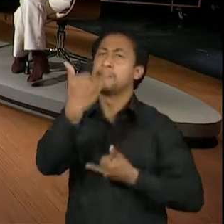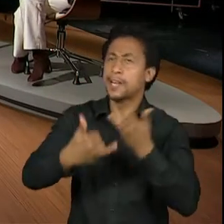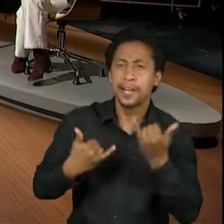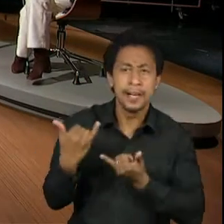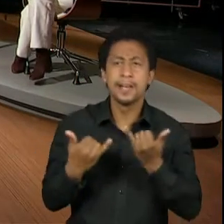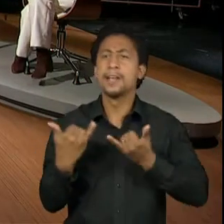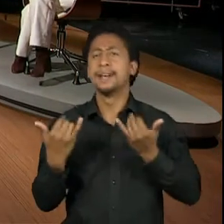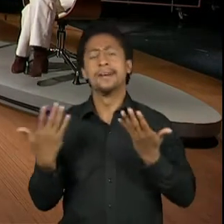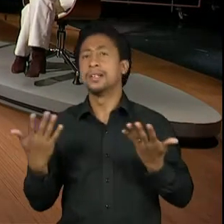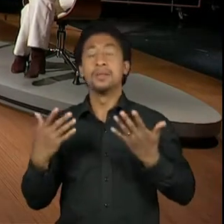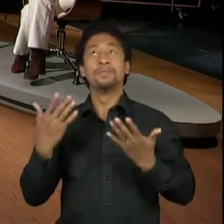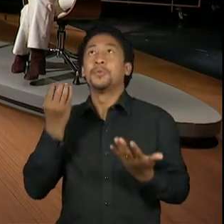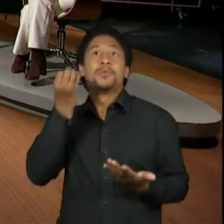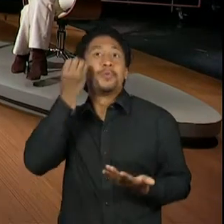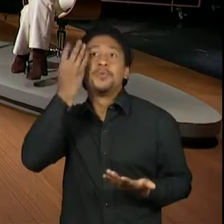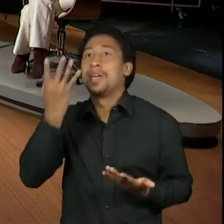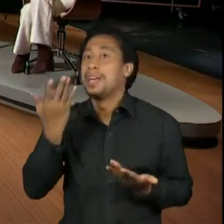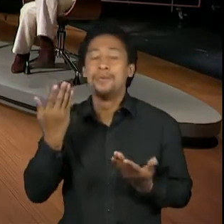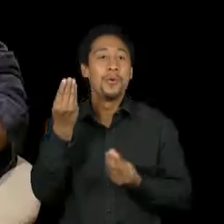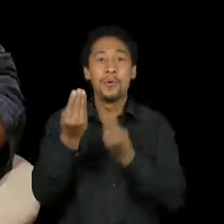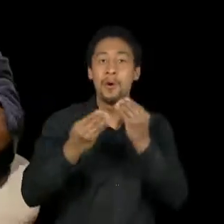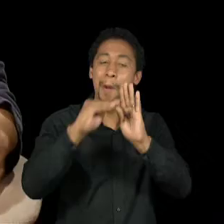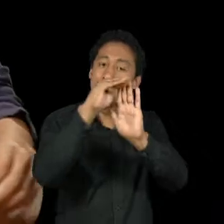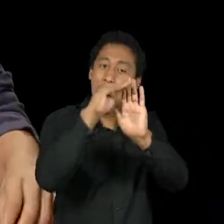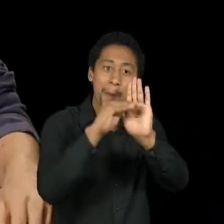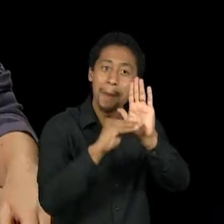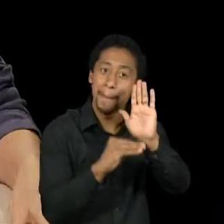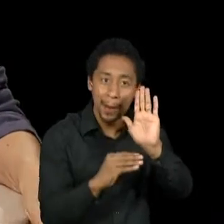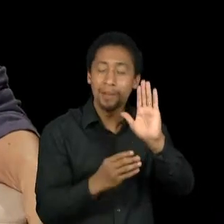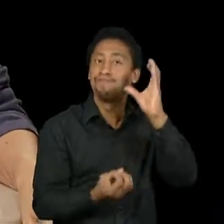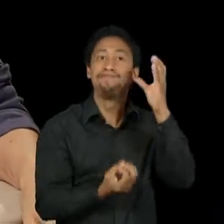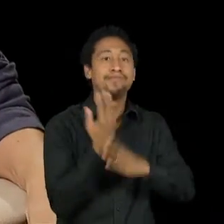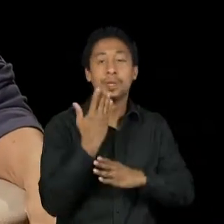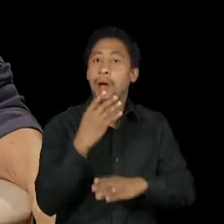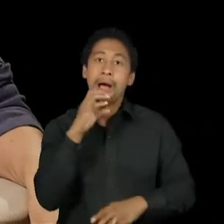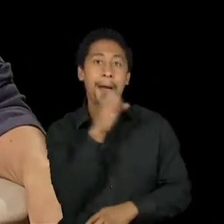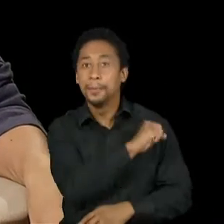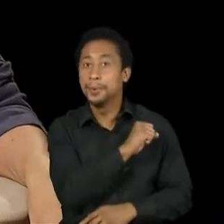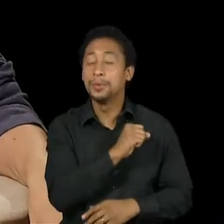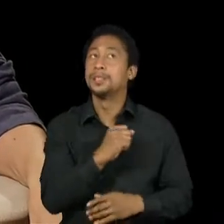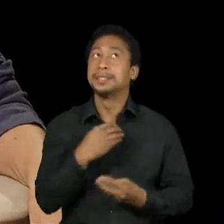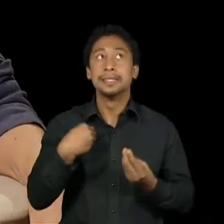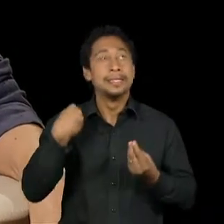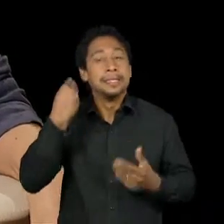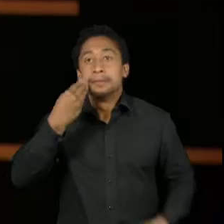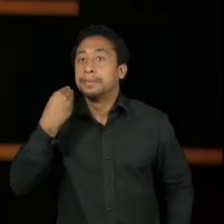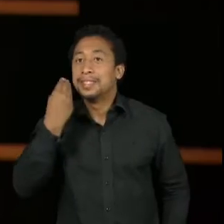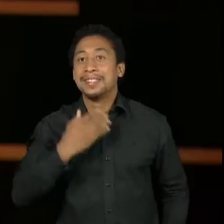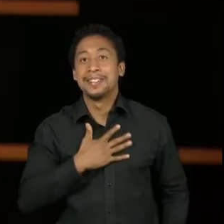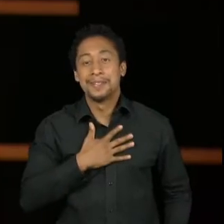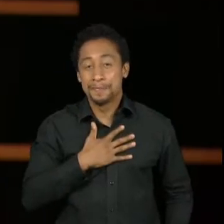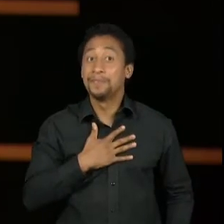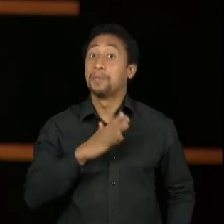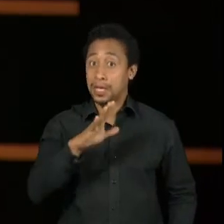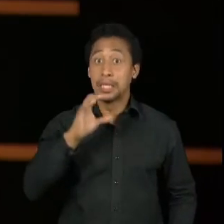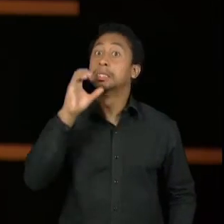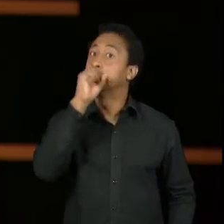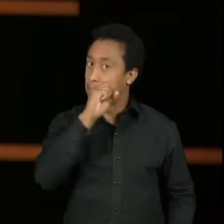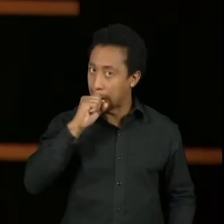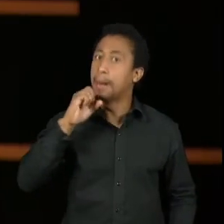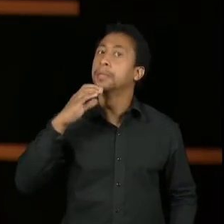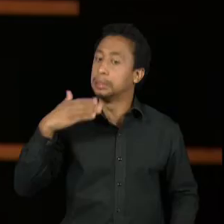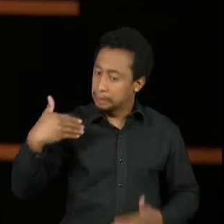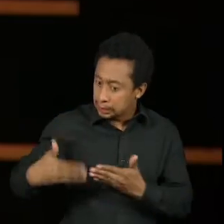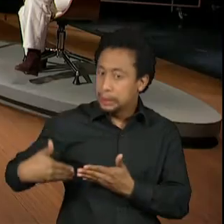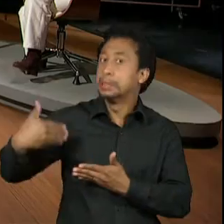brincadeiras. Eu nem lembro qual era o roteiro que foi feito, teve um roteiro. E foi uma grande experiência. E vários sábados a gente fez isso.